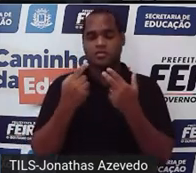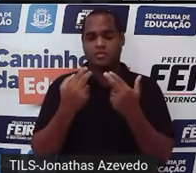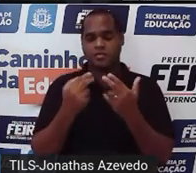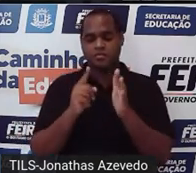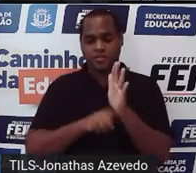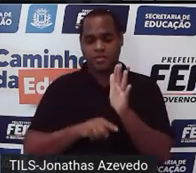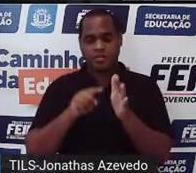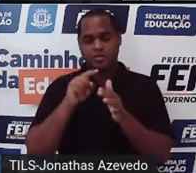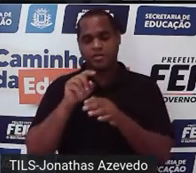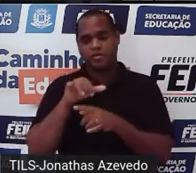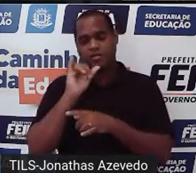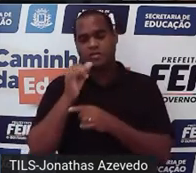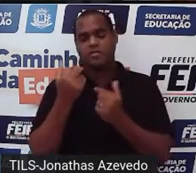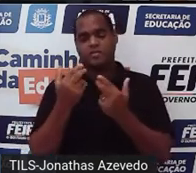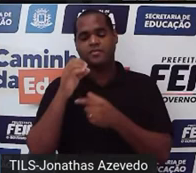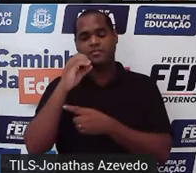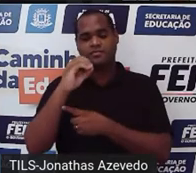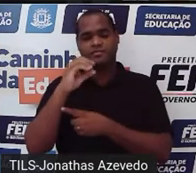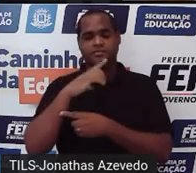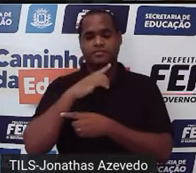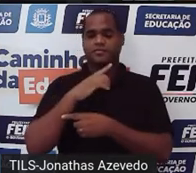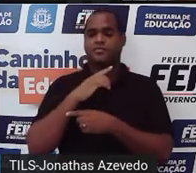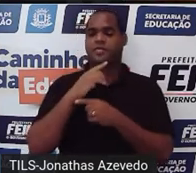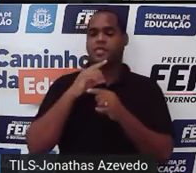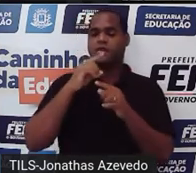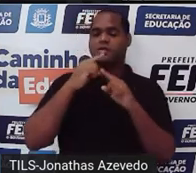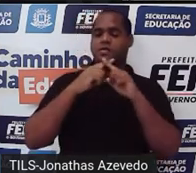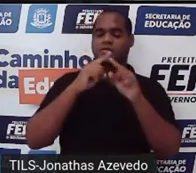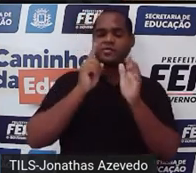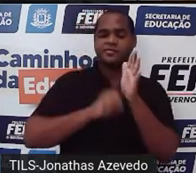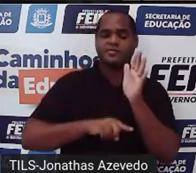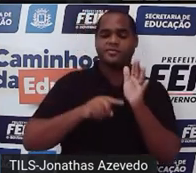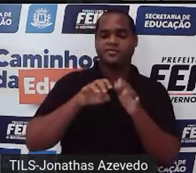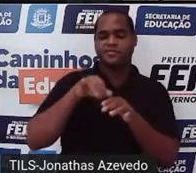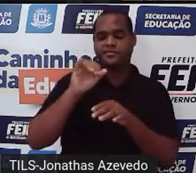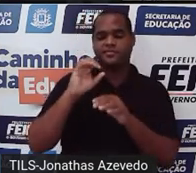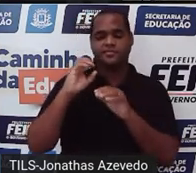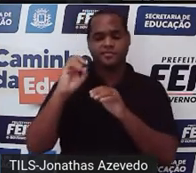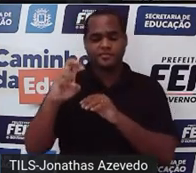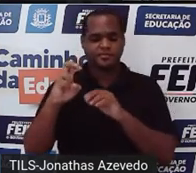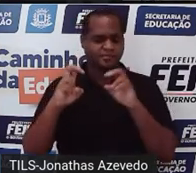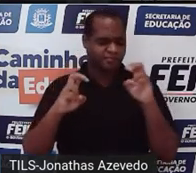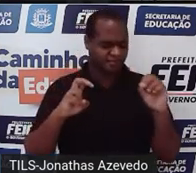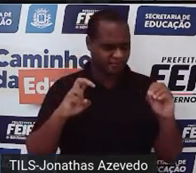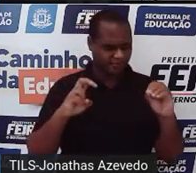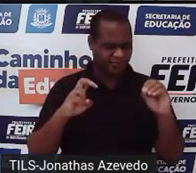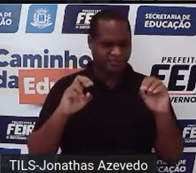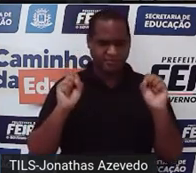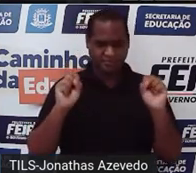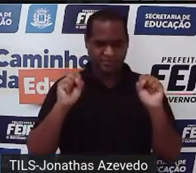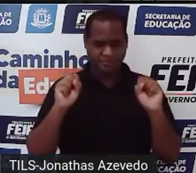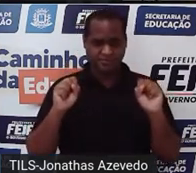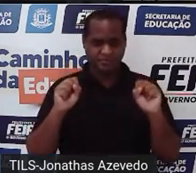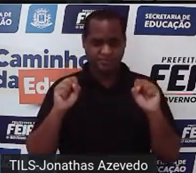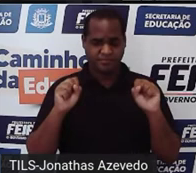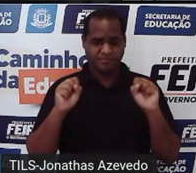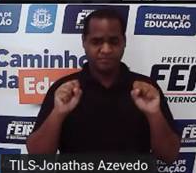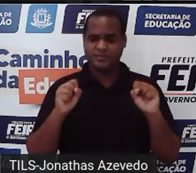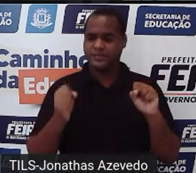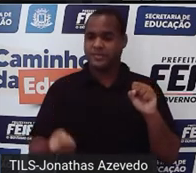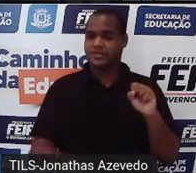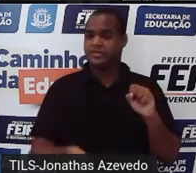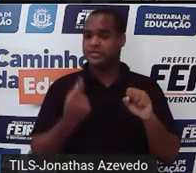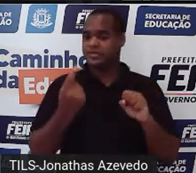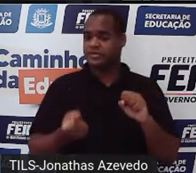como é que x menos y pode ser 5 e 0 ao mesmo tempo? então tá muito estranho